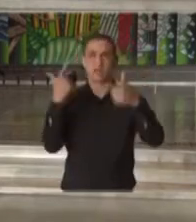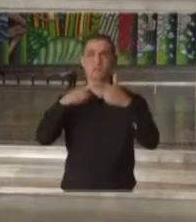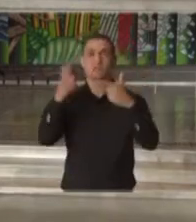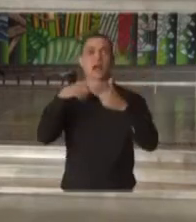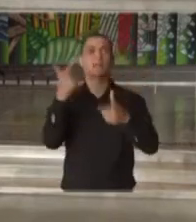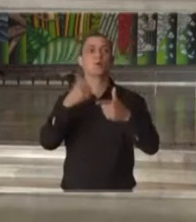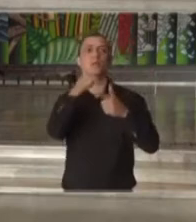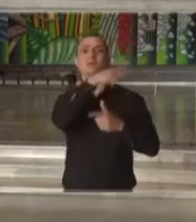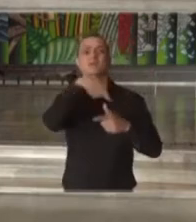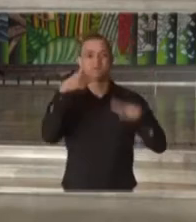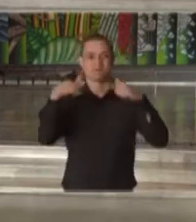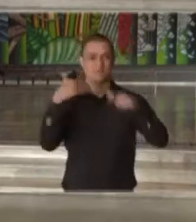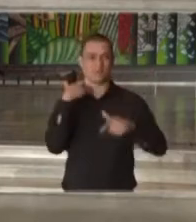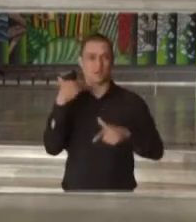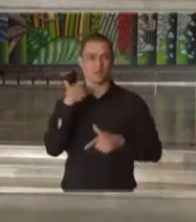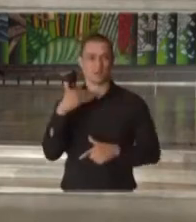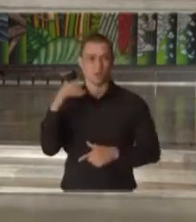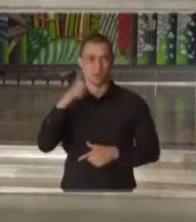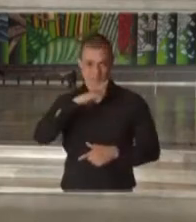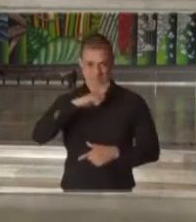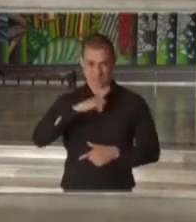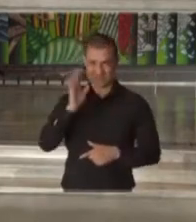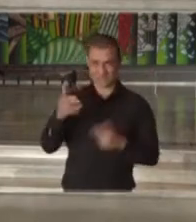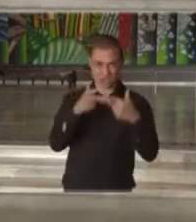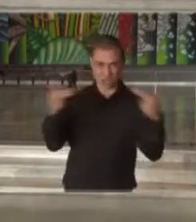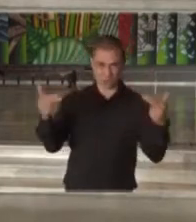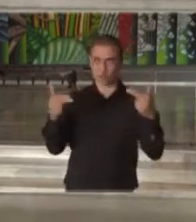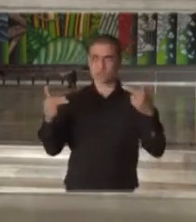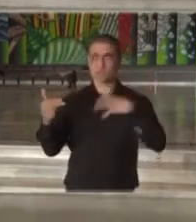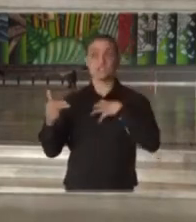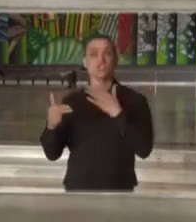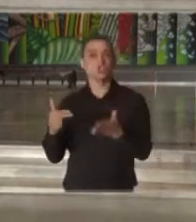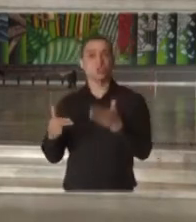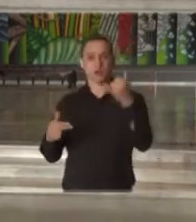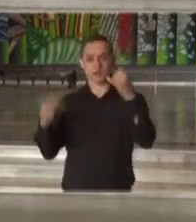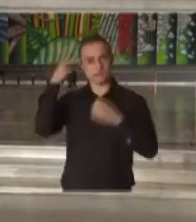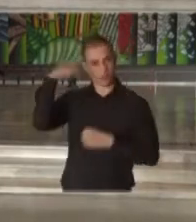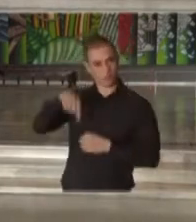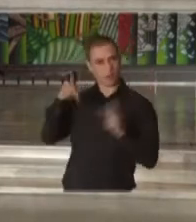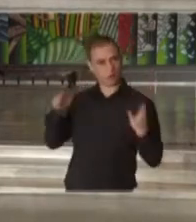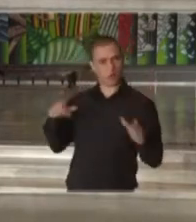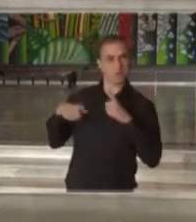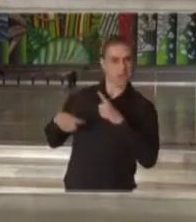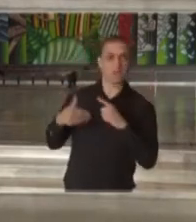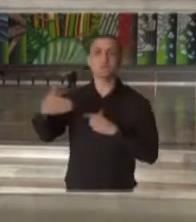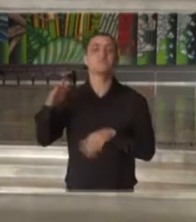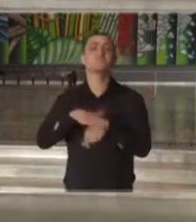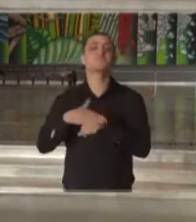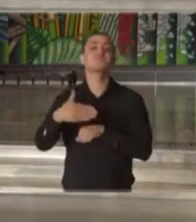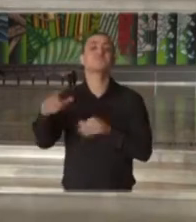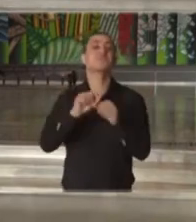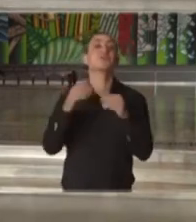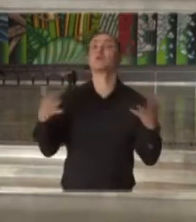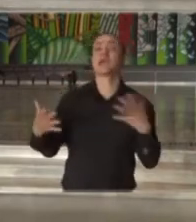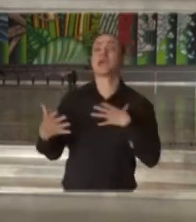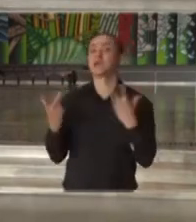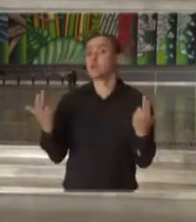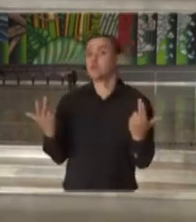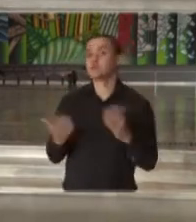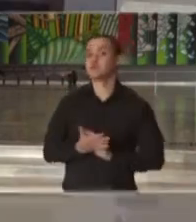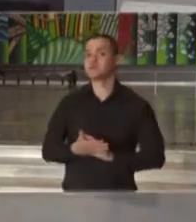bancos. Tem alguma medida já prevista nesse sentido para São Paulo ou o que vocês pretendem fazer nesse sentido?